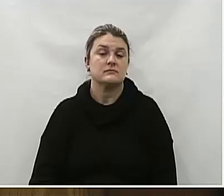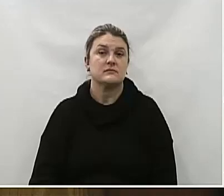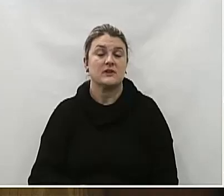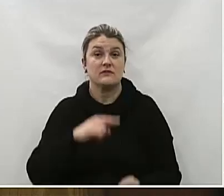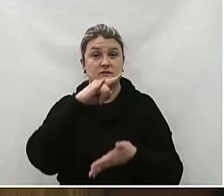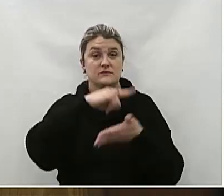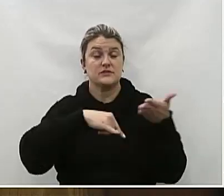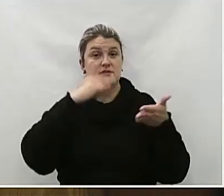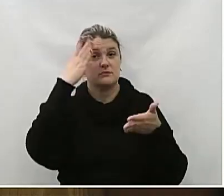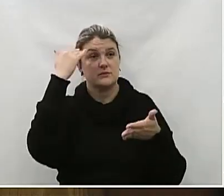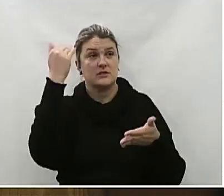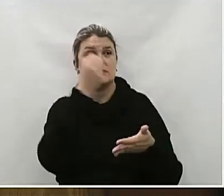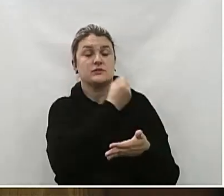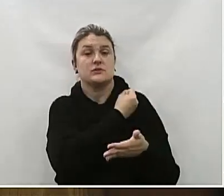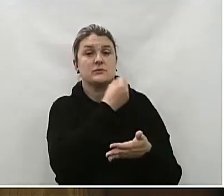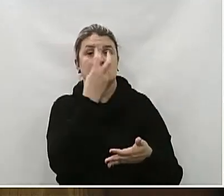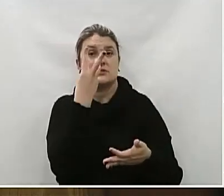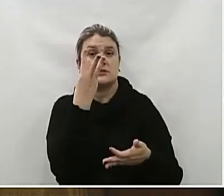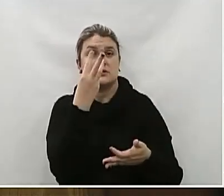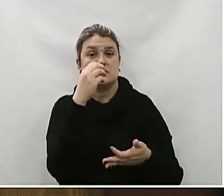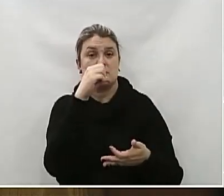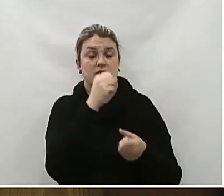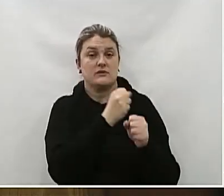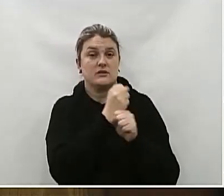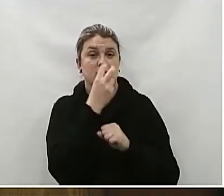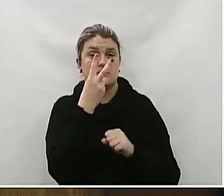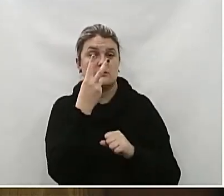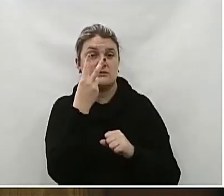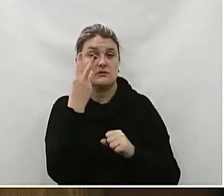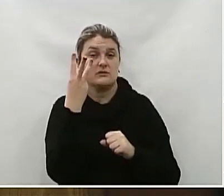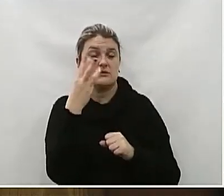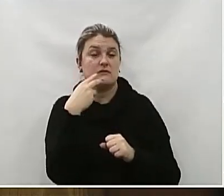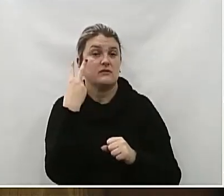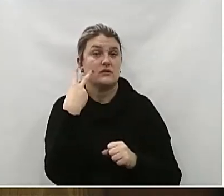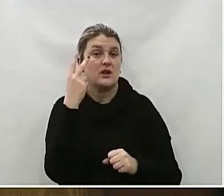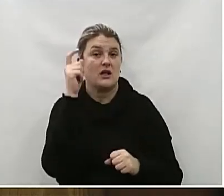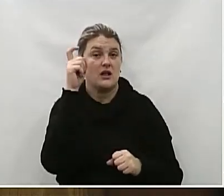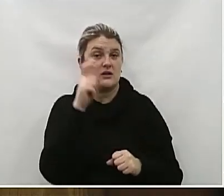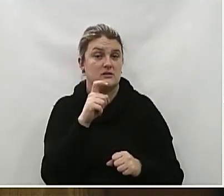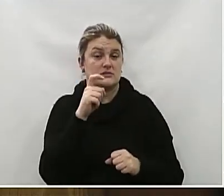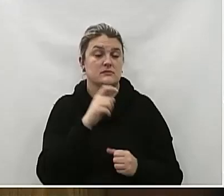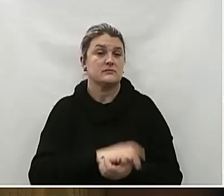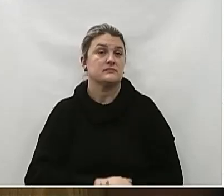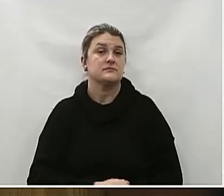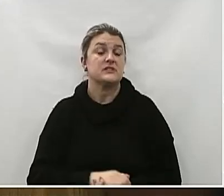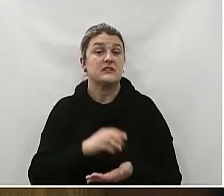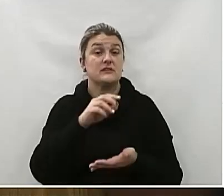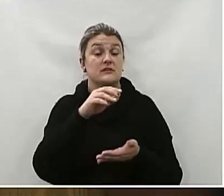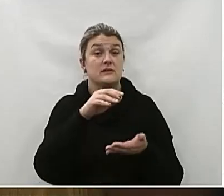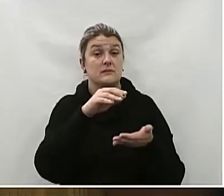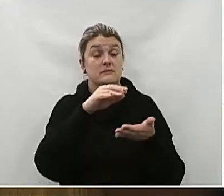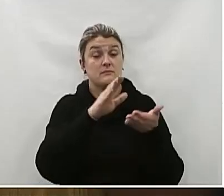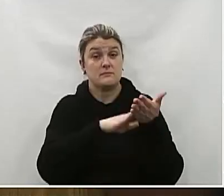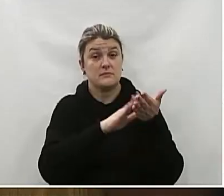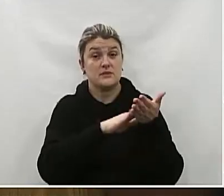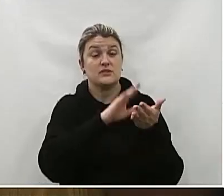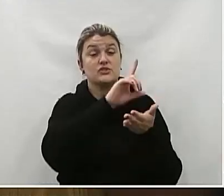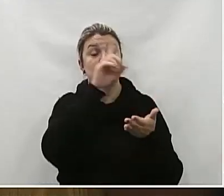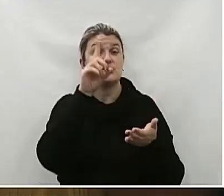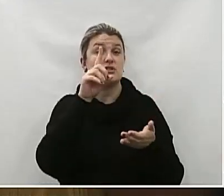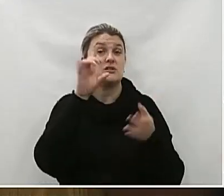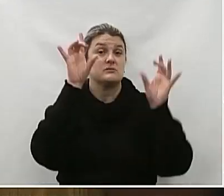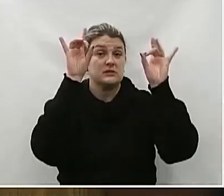Moções Número 39 De 2023 Do vereador Alex Anastasio Uma moção De aplausos Ao dia do